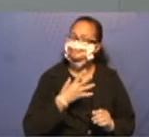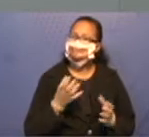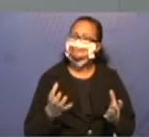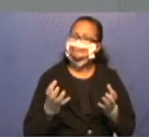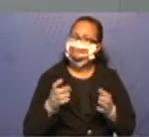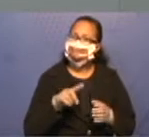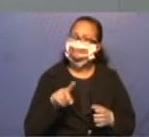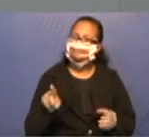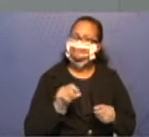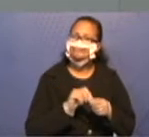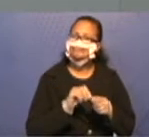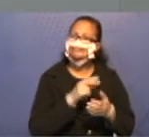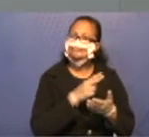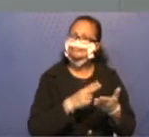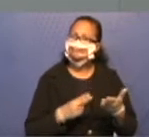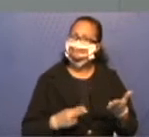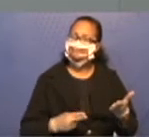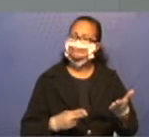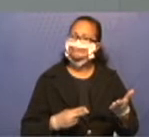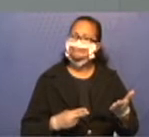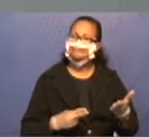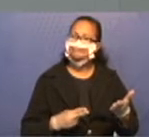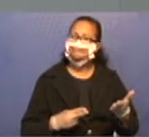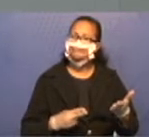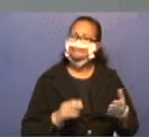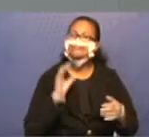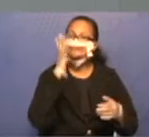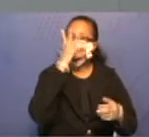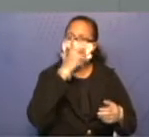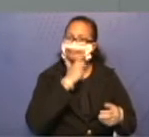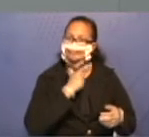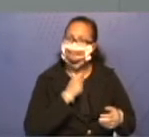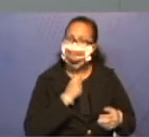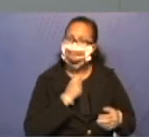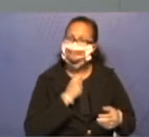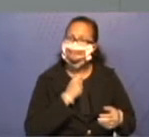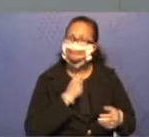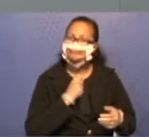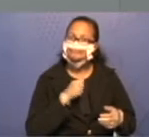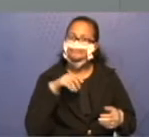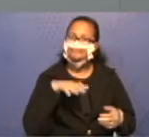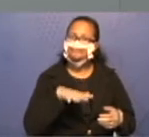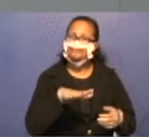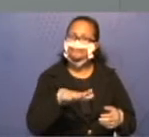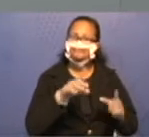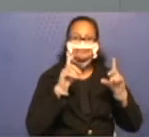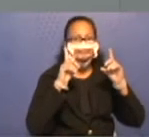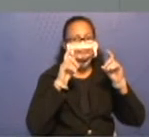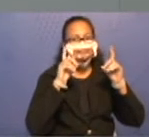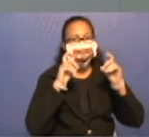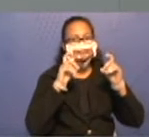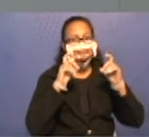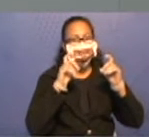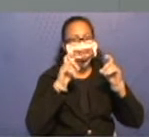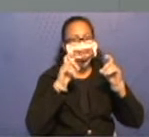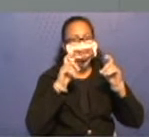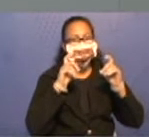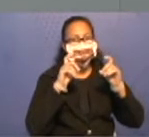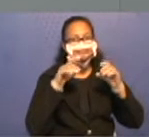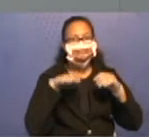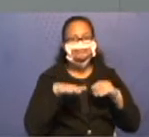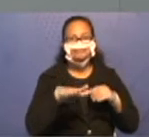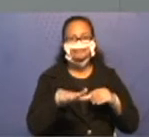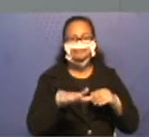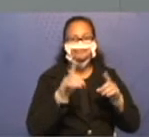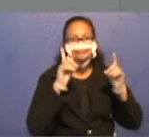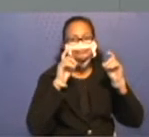Quero que você faça o desenho aí. Bonitinho, com capricho. E mande foto para nós, professores,